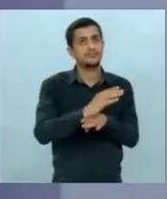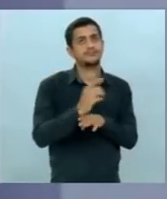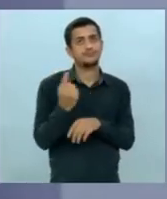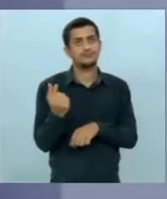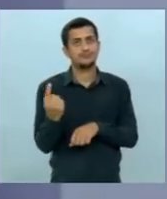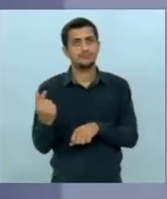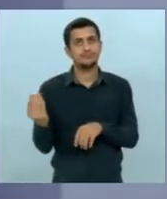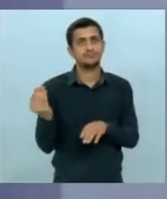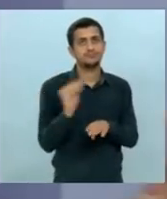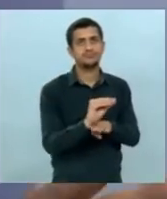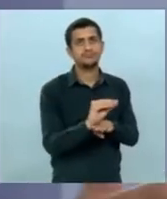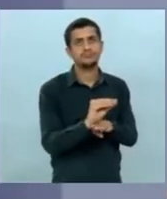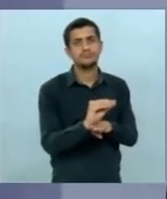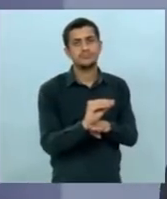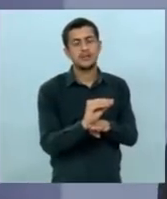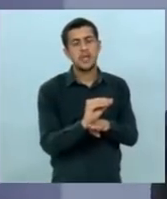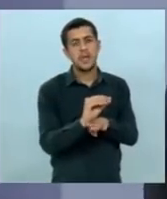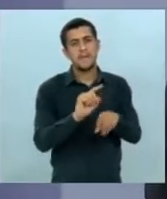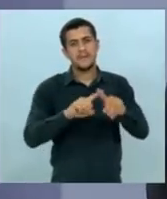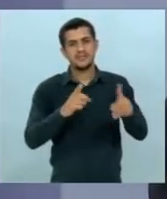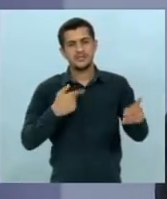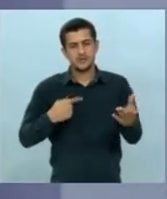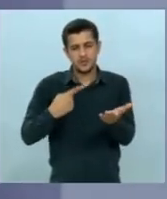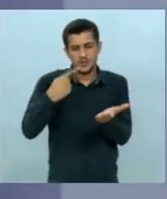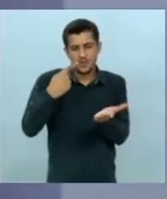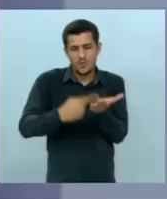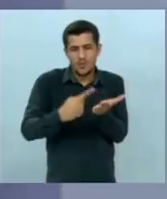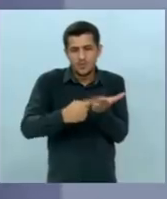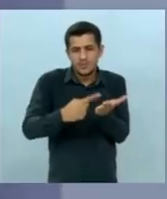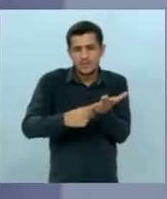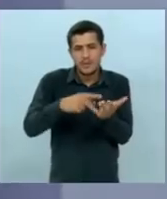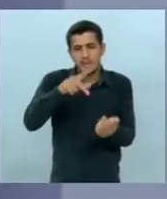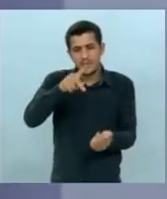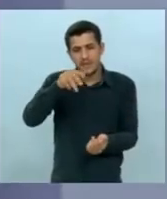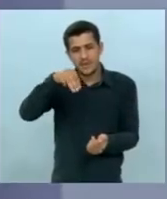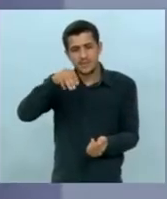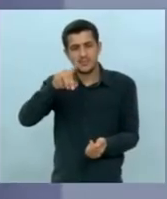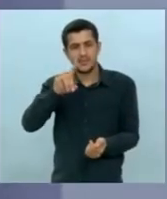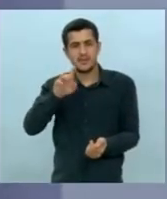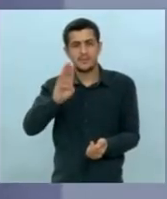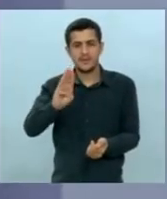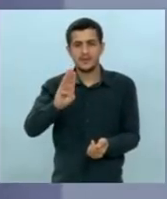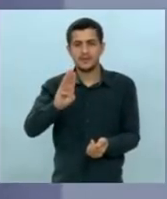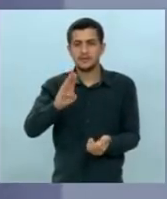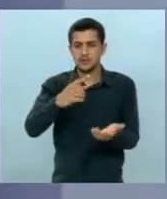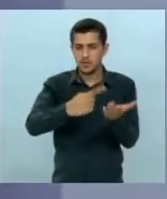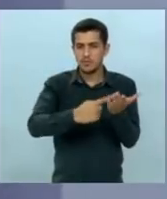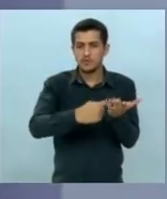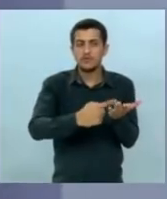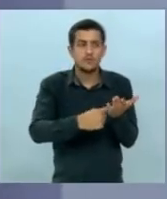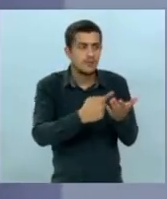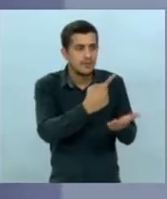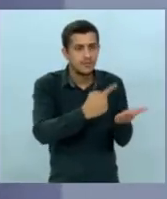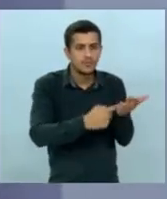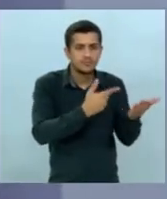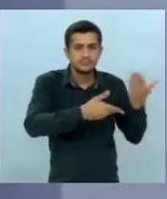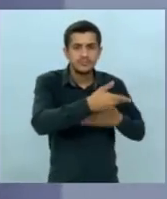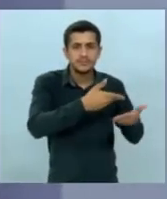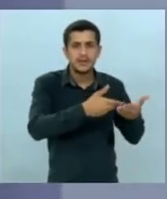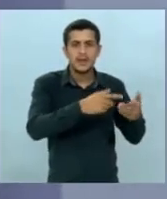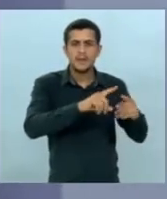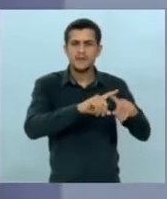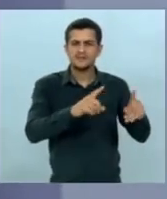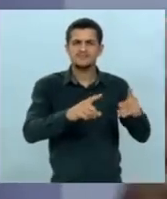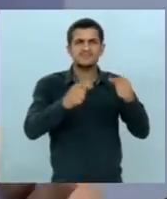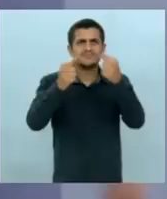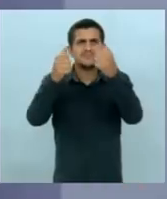posso negar apoio mas você fez um acordo formal com o PMDB e de novo não explica de novo não explicou porque que